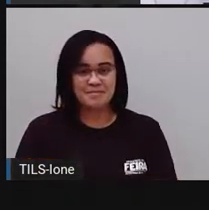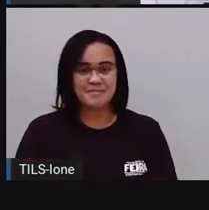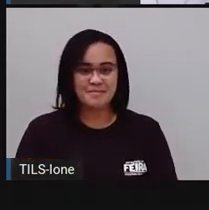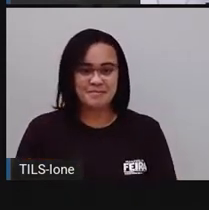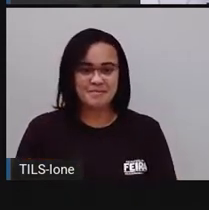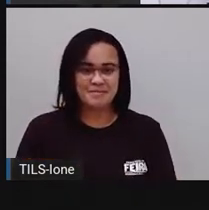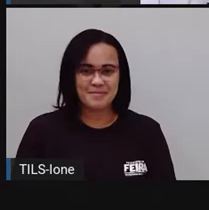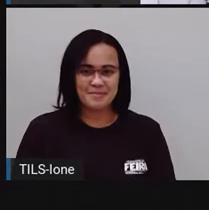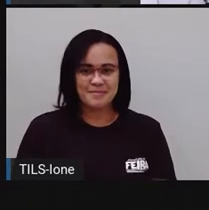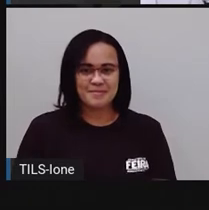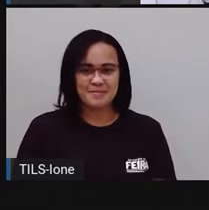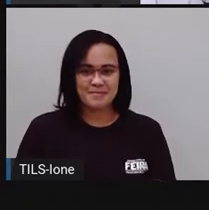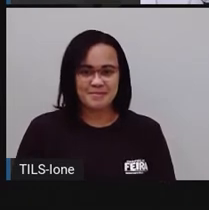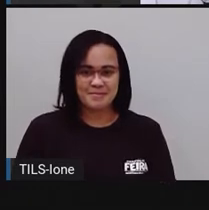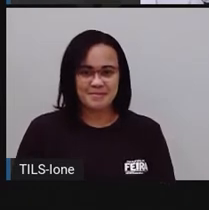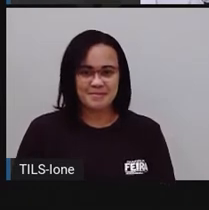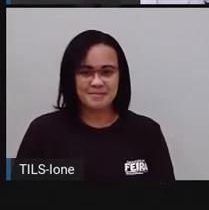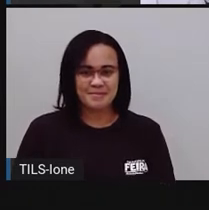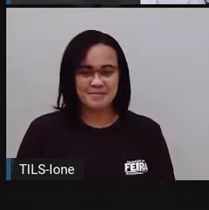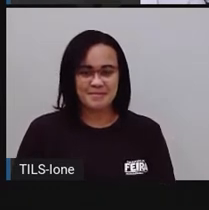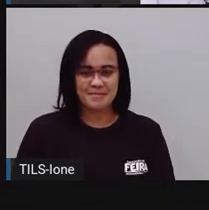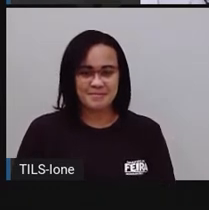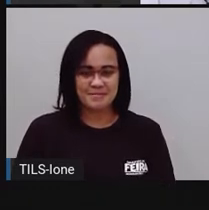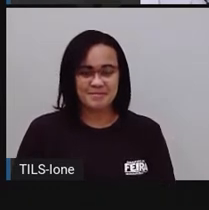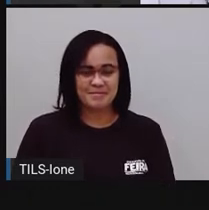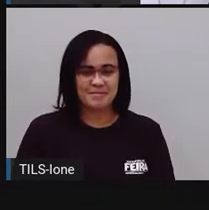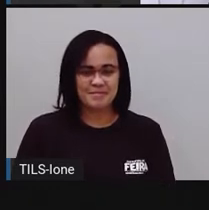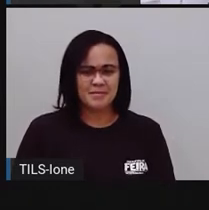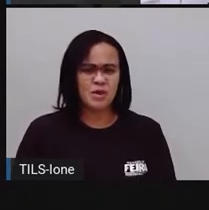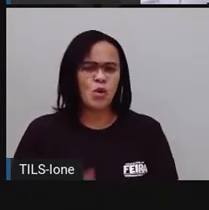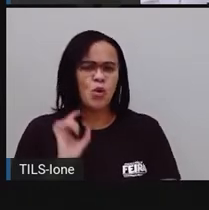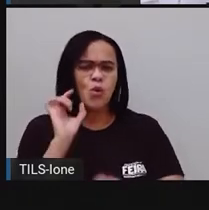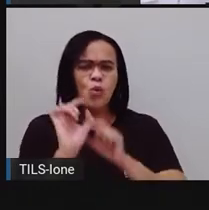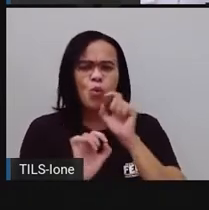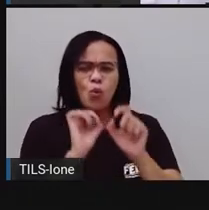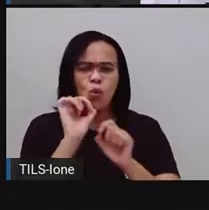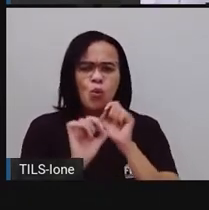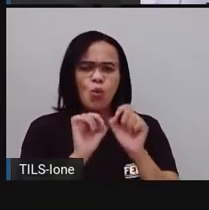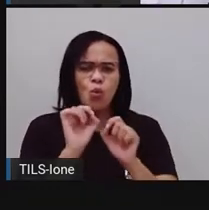Este é o princesa E isto, o que é?